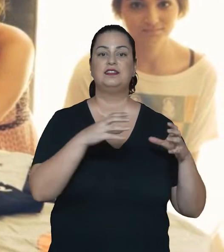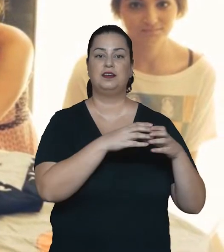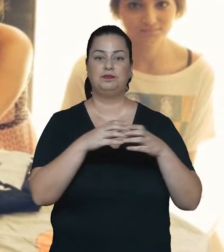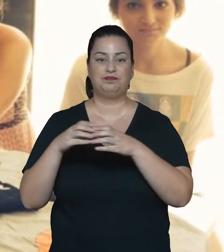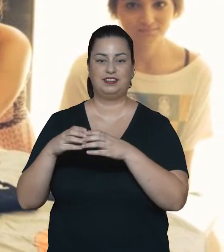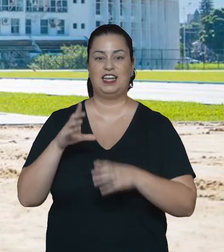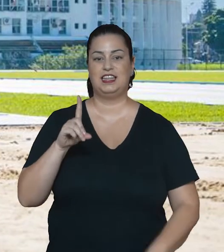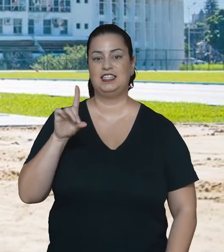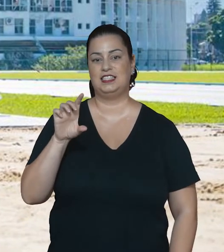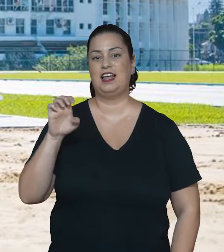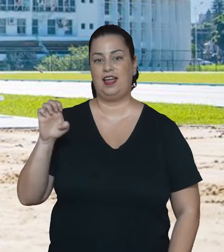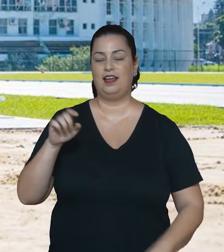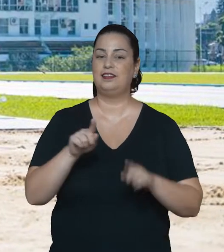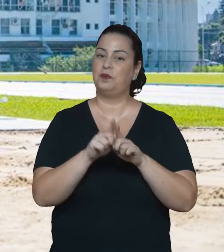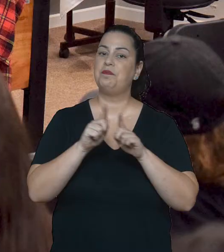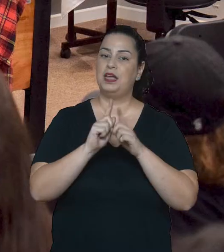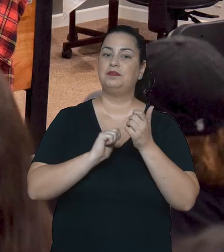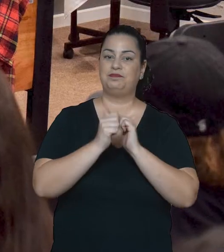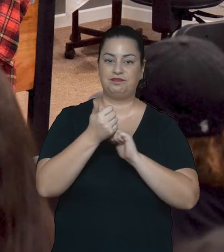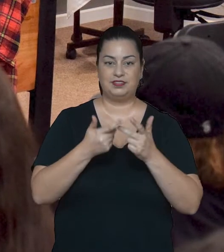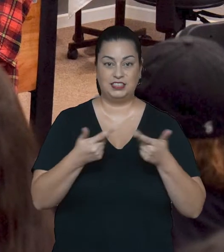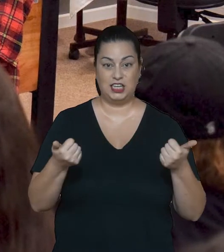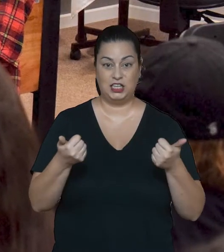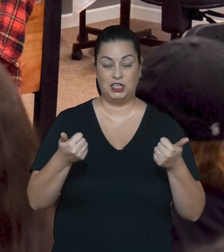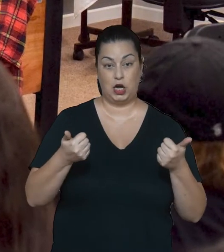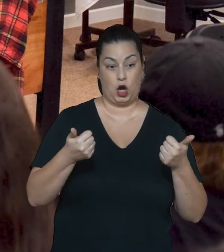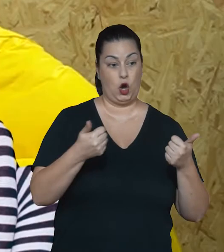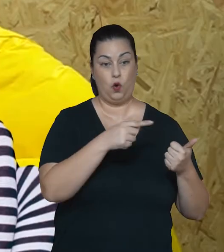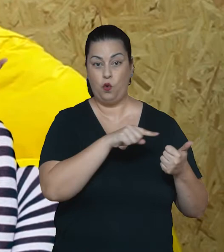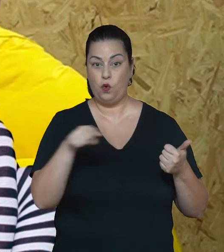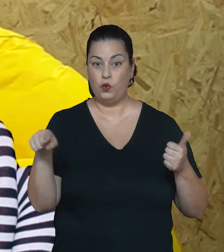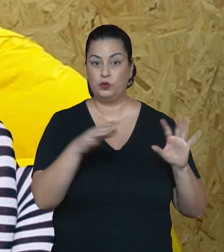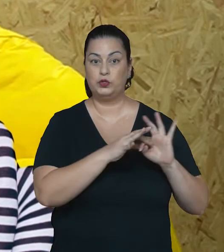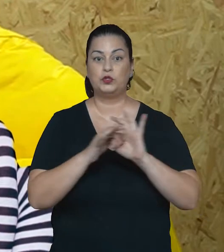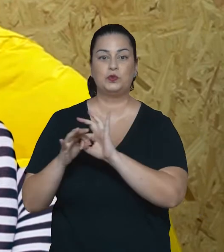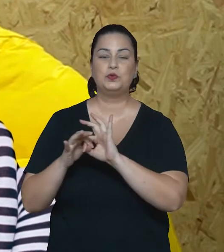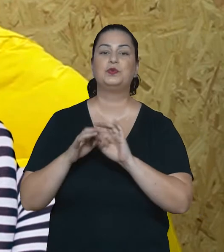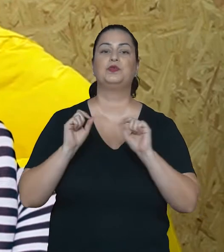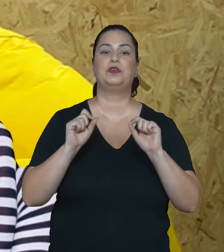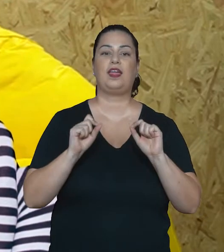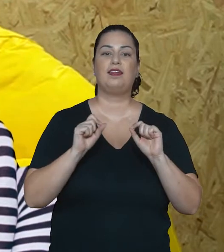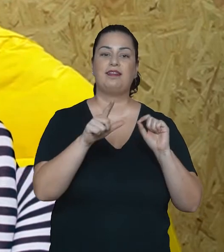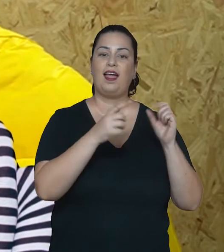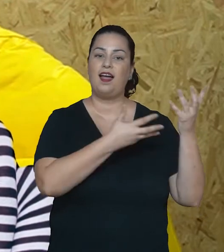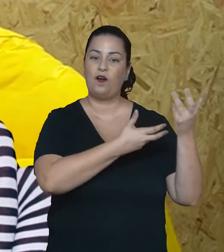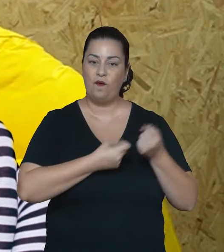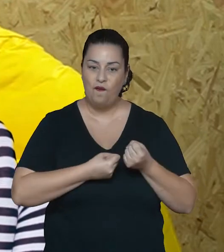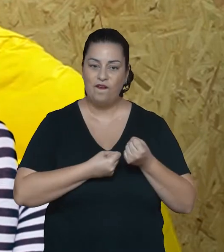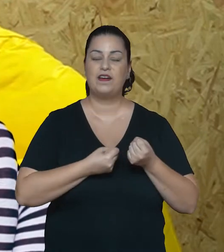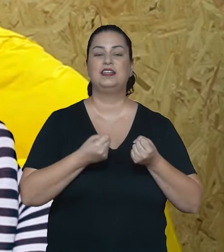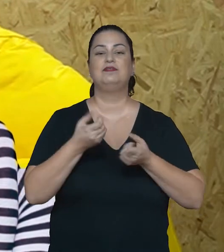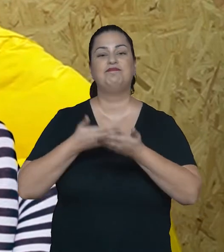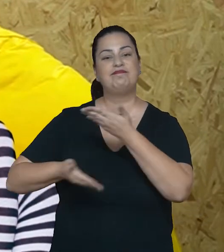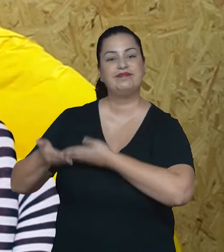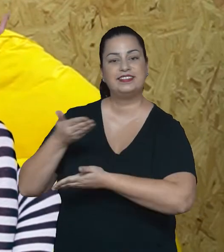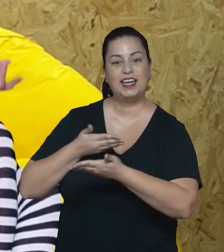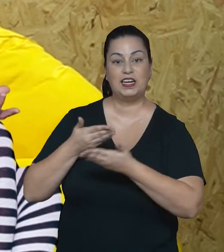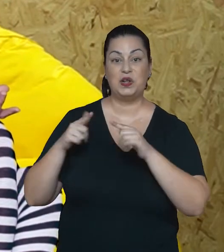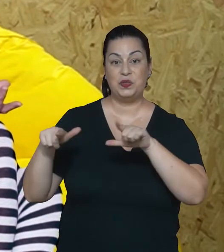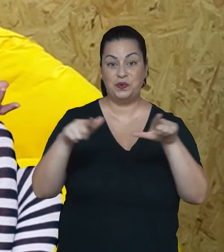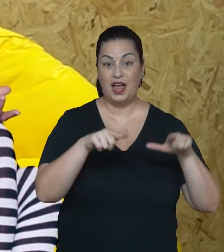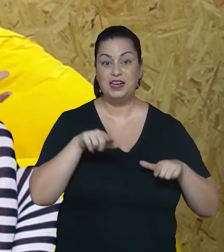estudantis, a Atlética CEART, o DCE, o Diretor de Alunos. Juntos, todos eles oferecem acolhimento,